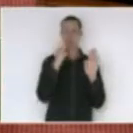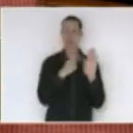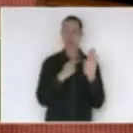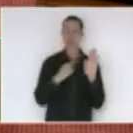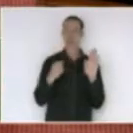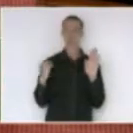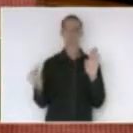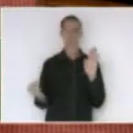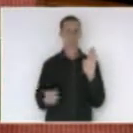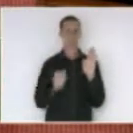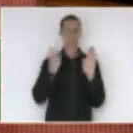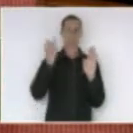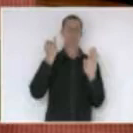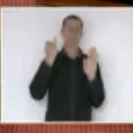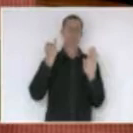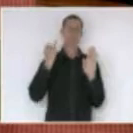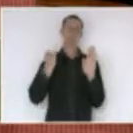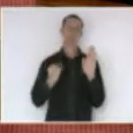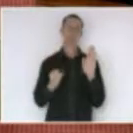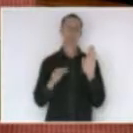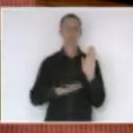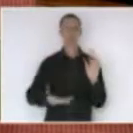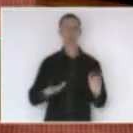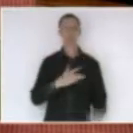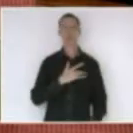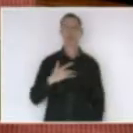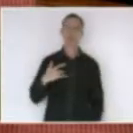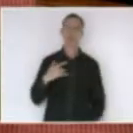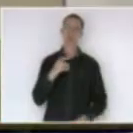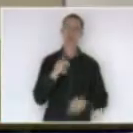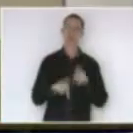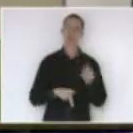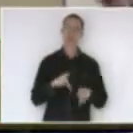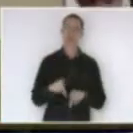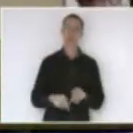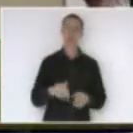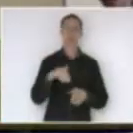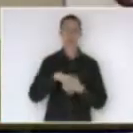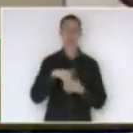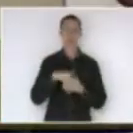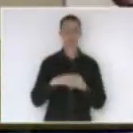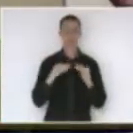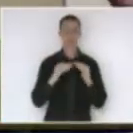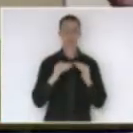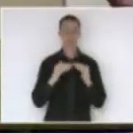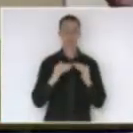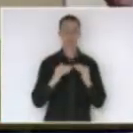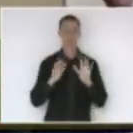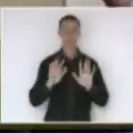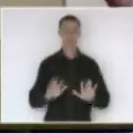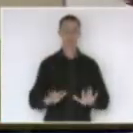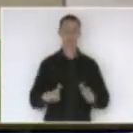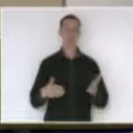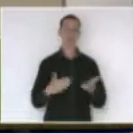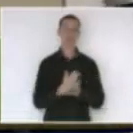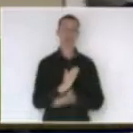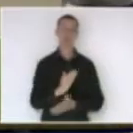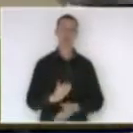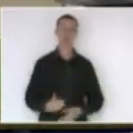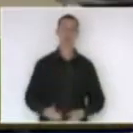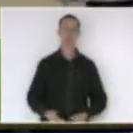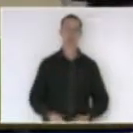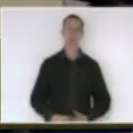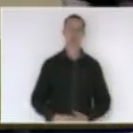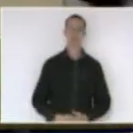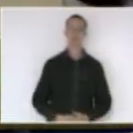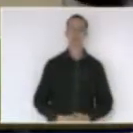é de extrema importância para a questão da saúde dos catarinenses. em votação, quem tiver de acordo permaneça como está aprovado.